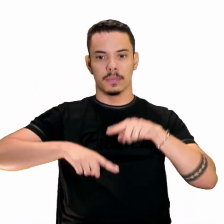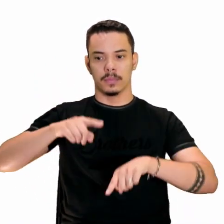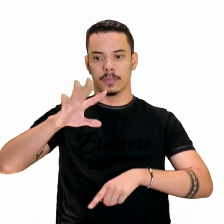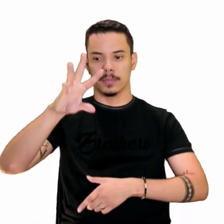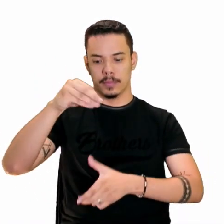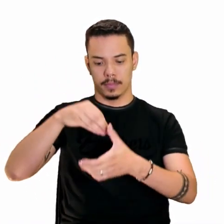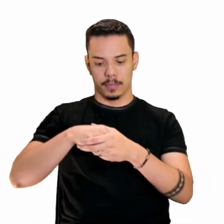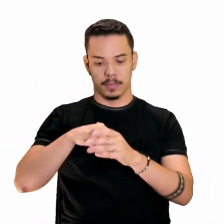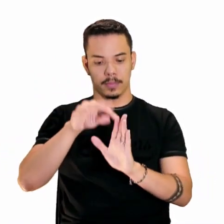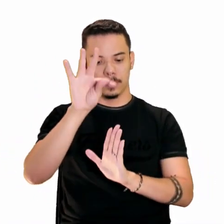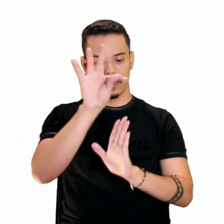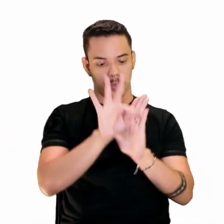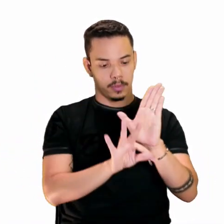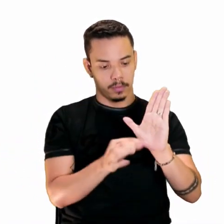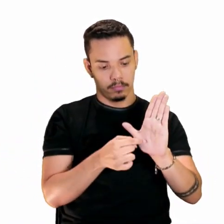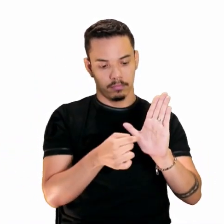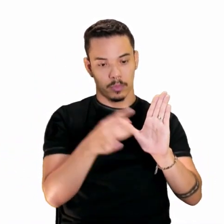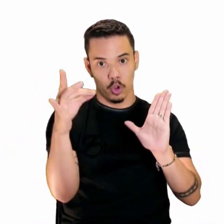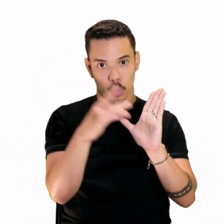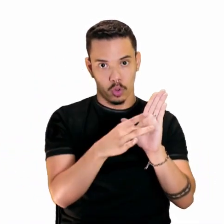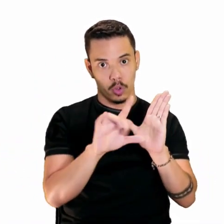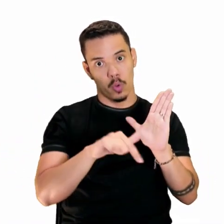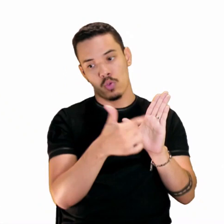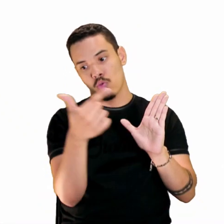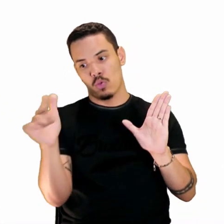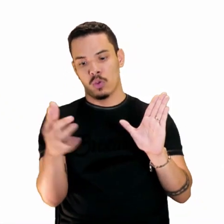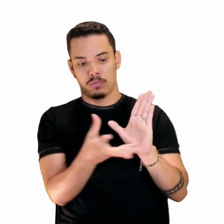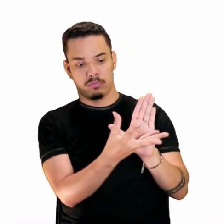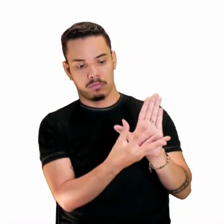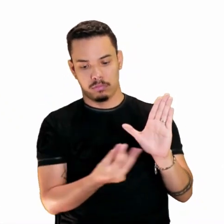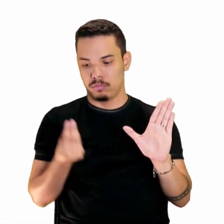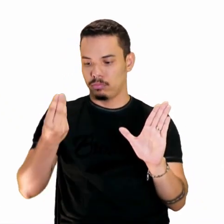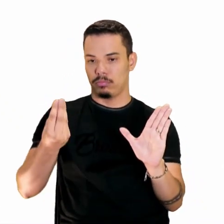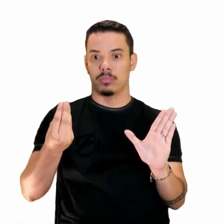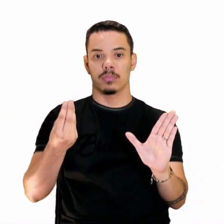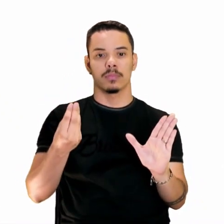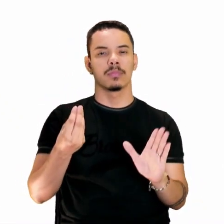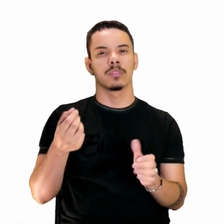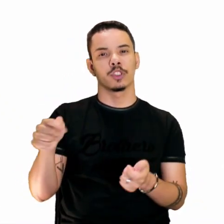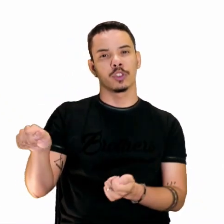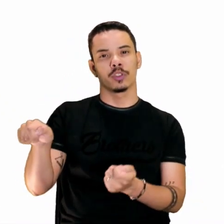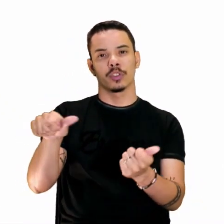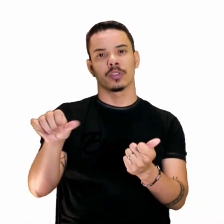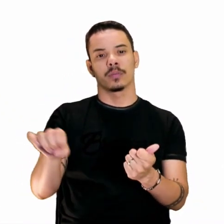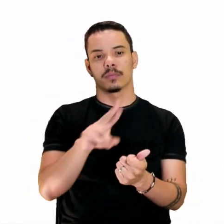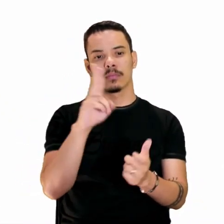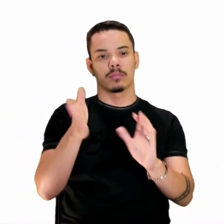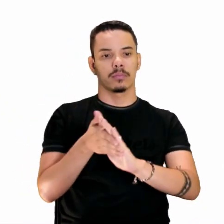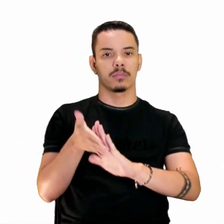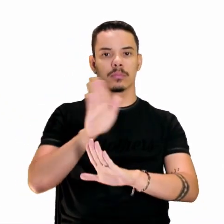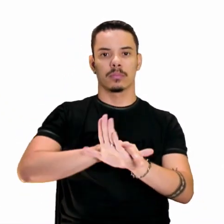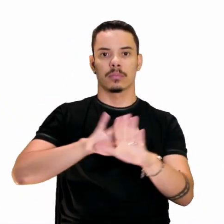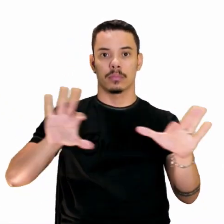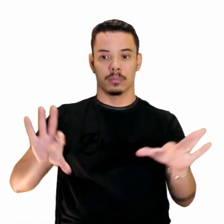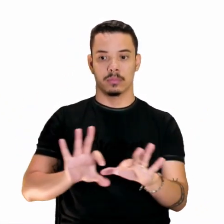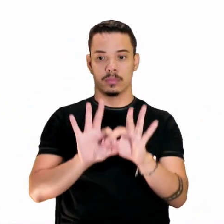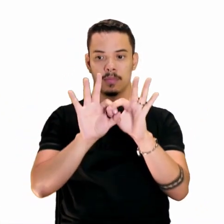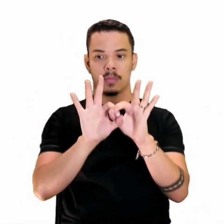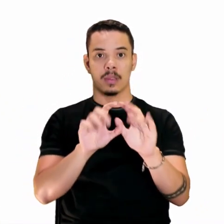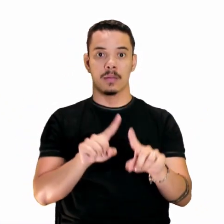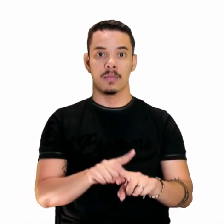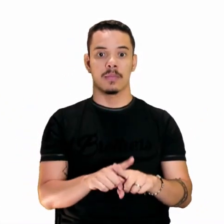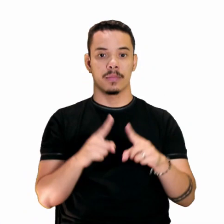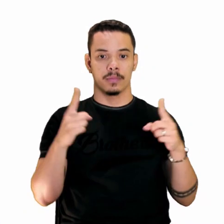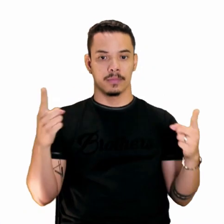texto em outro. É o ato de indicar ou insinuar um texto anterior, sem, no entanto,